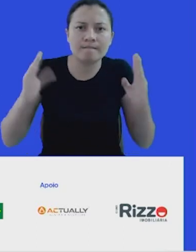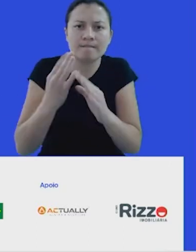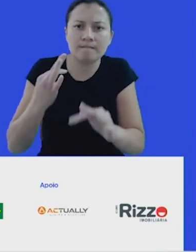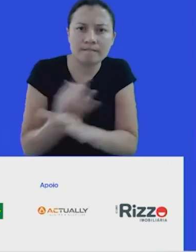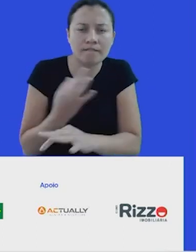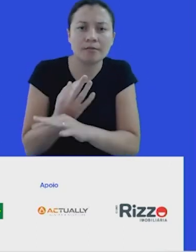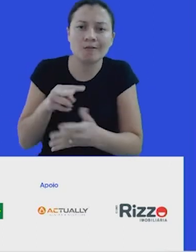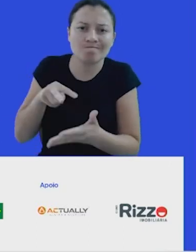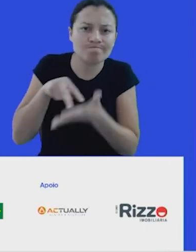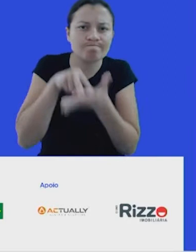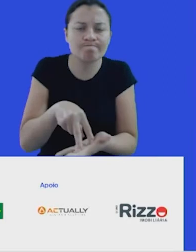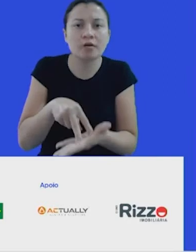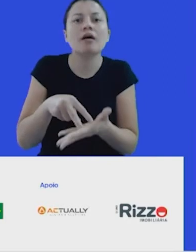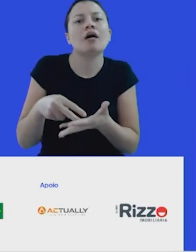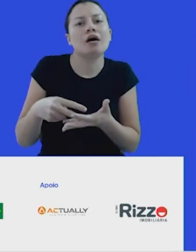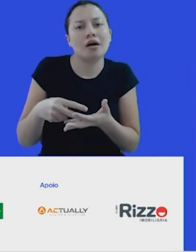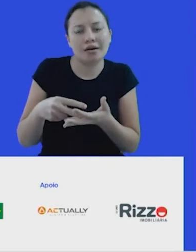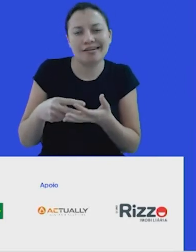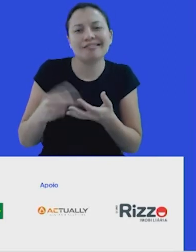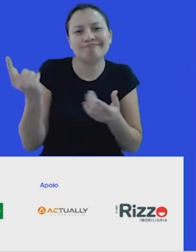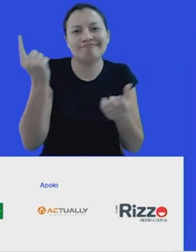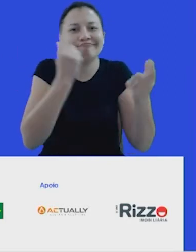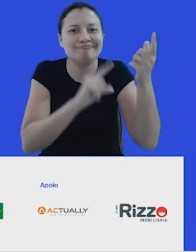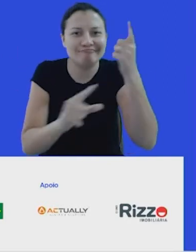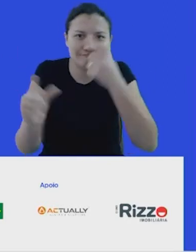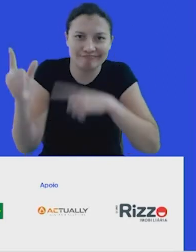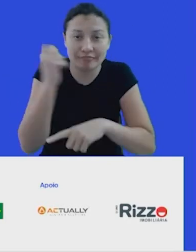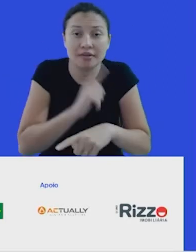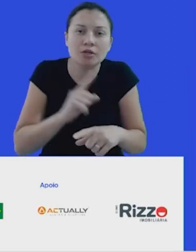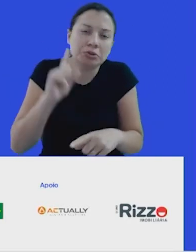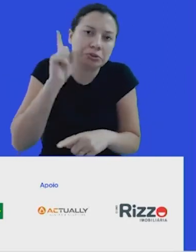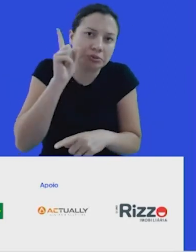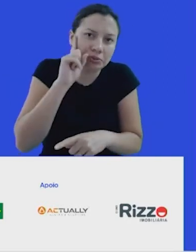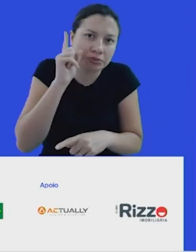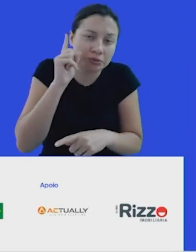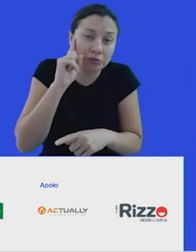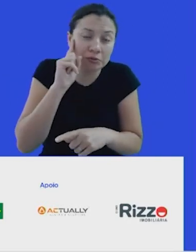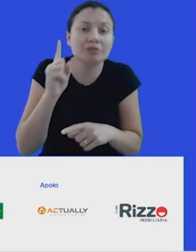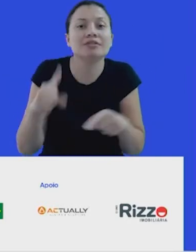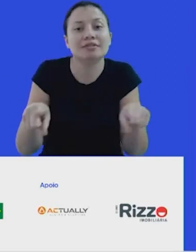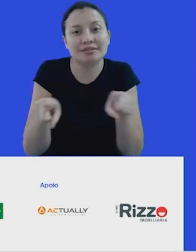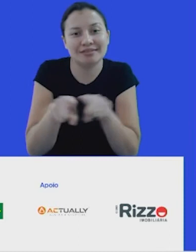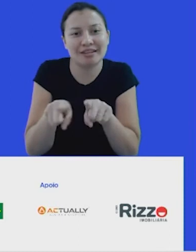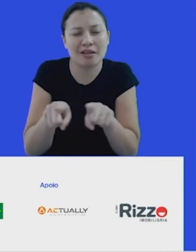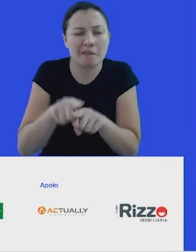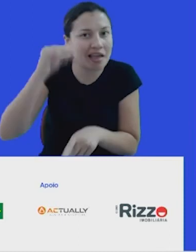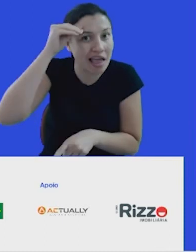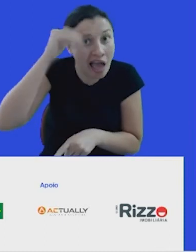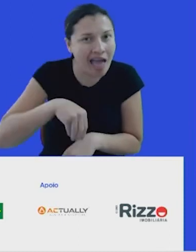e a paixão para fazer acontecer esses futuros todos os dias e de maneira incansável,